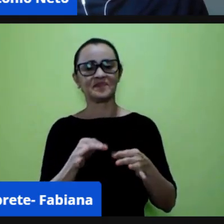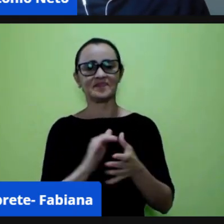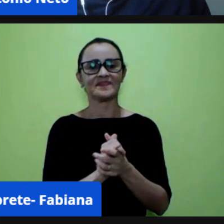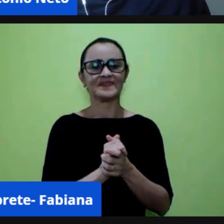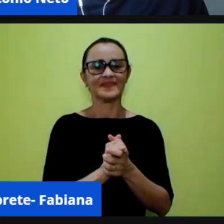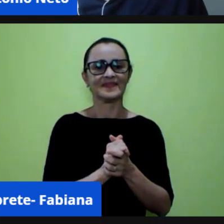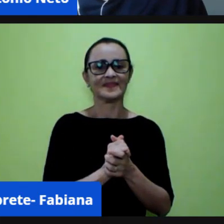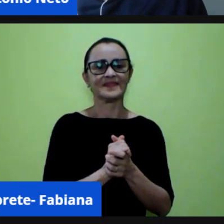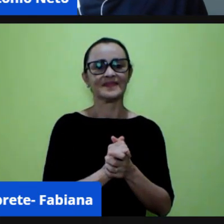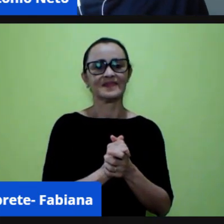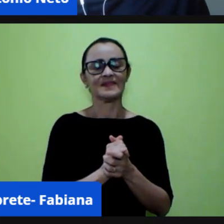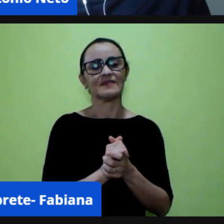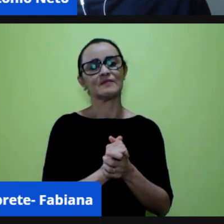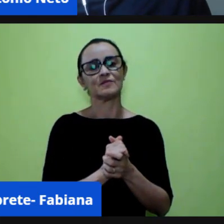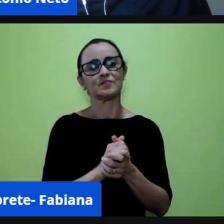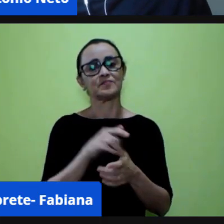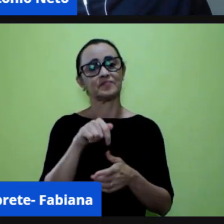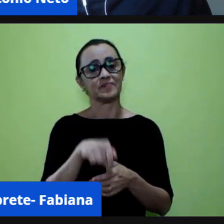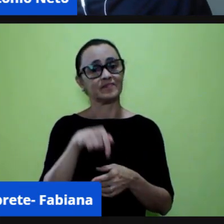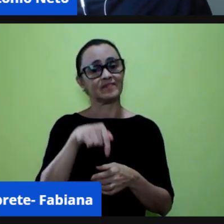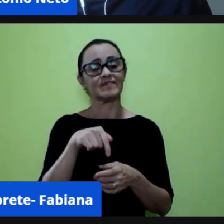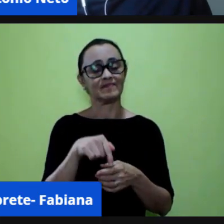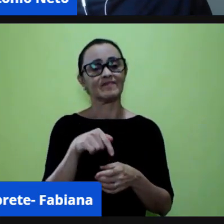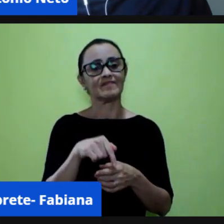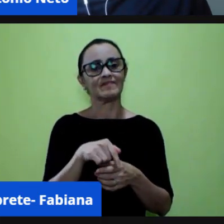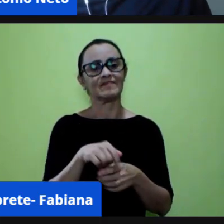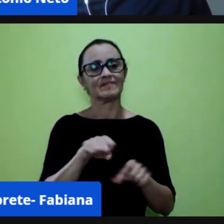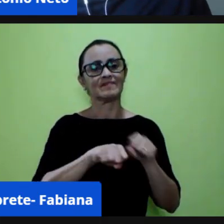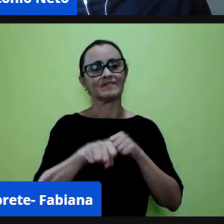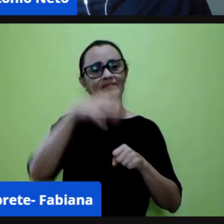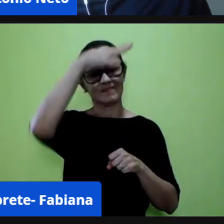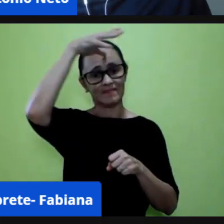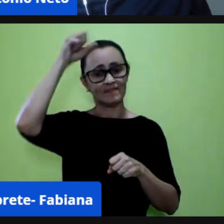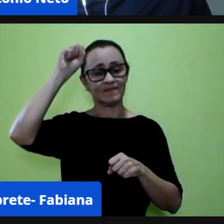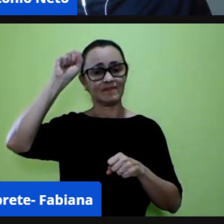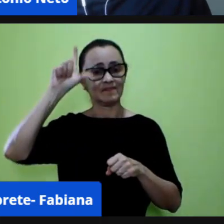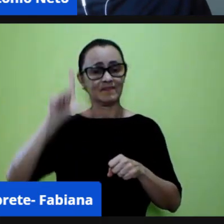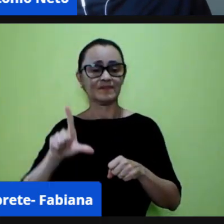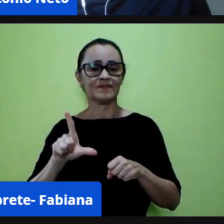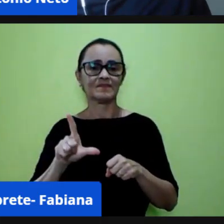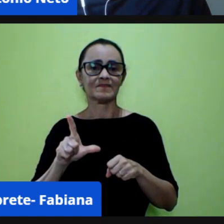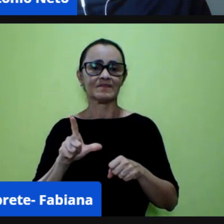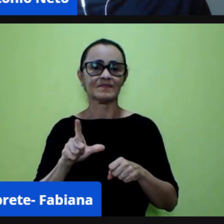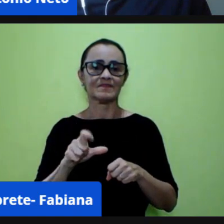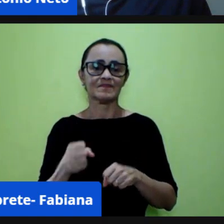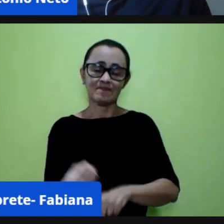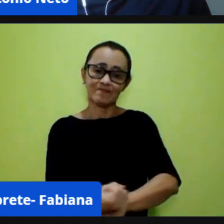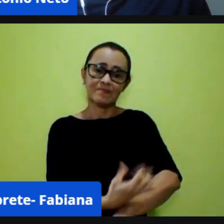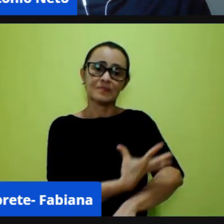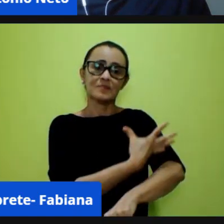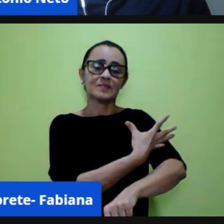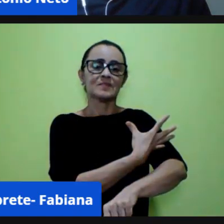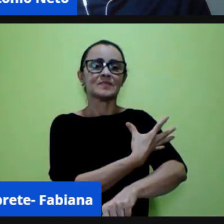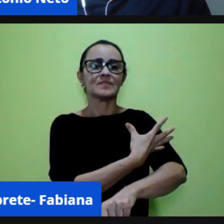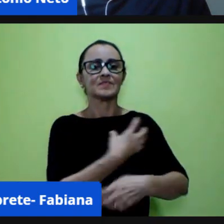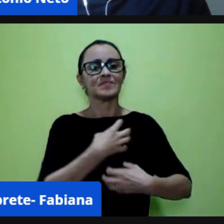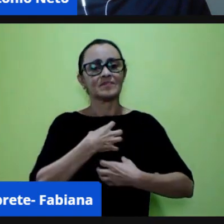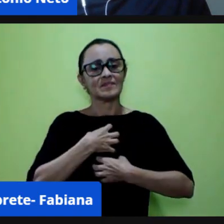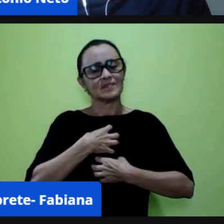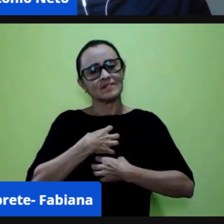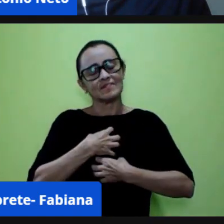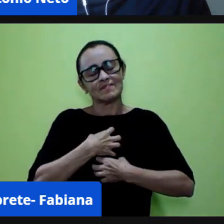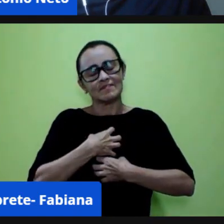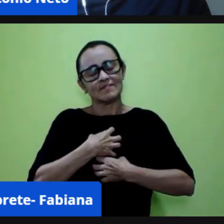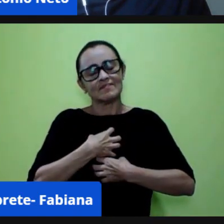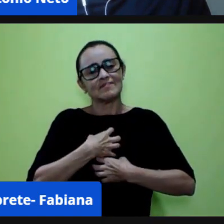Mato Grosso eu me emociono muito me sinto muito muito grato